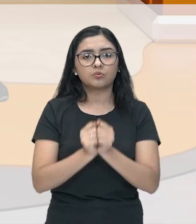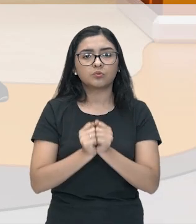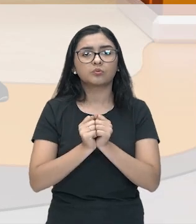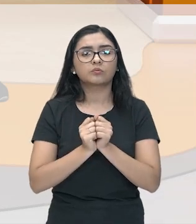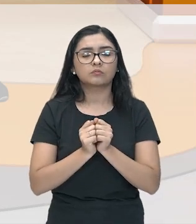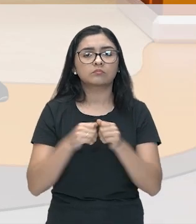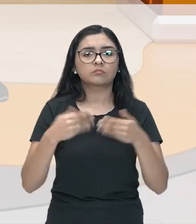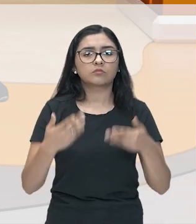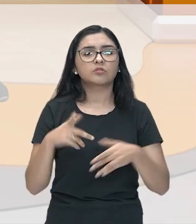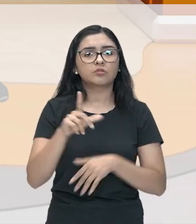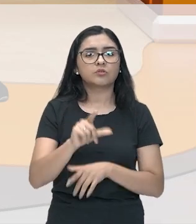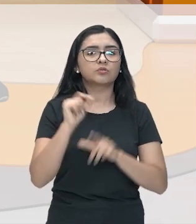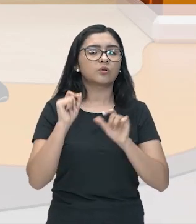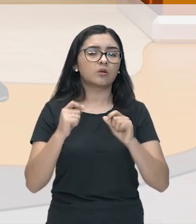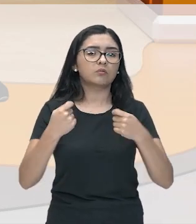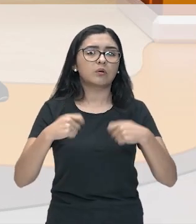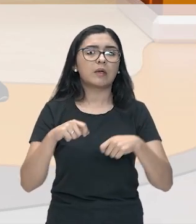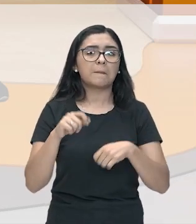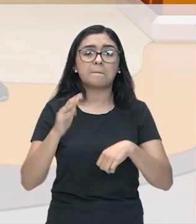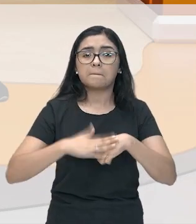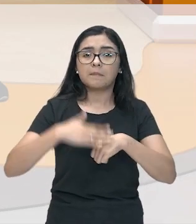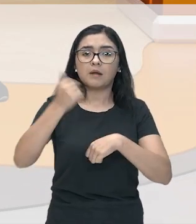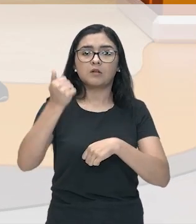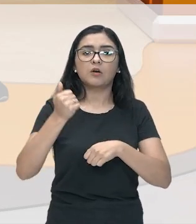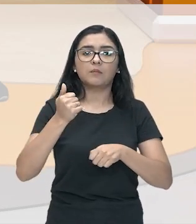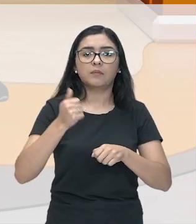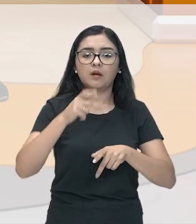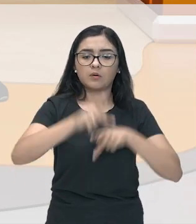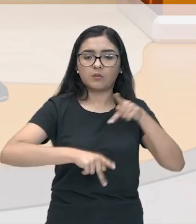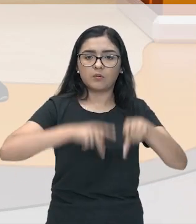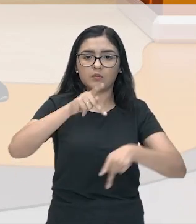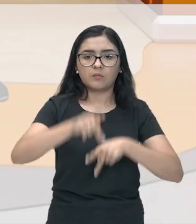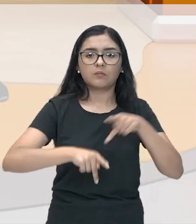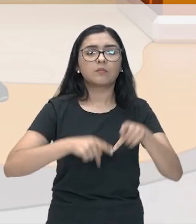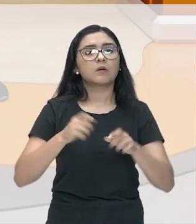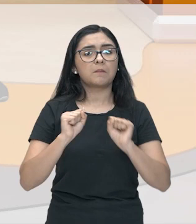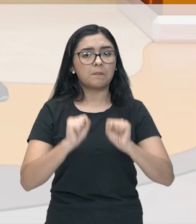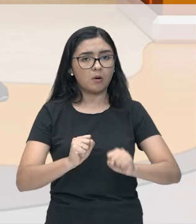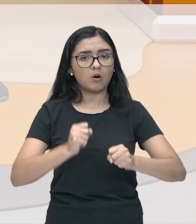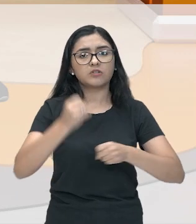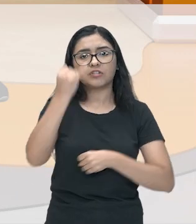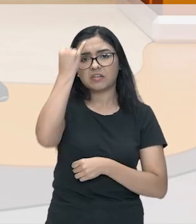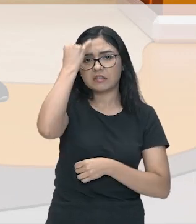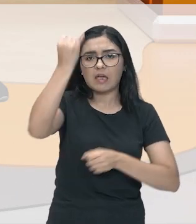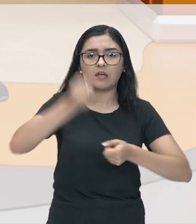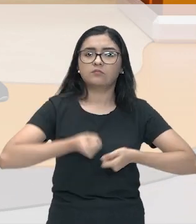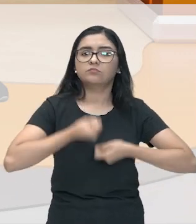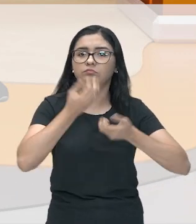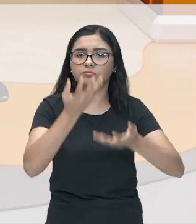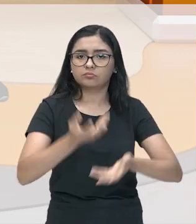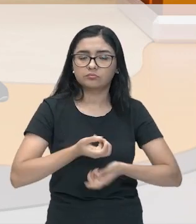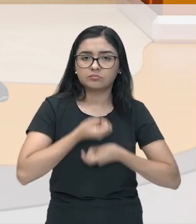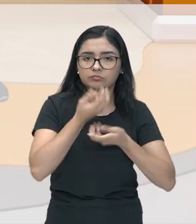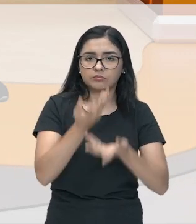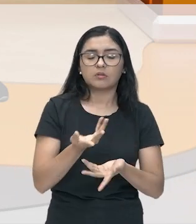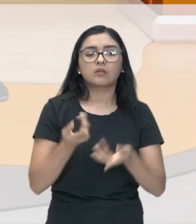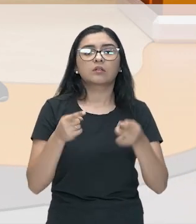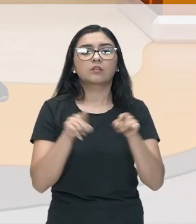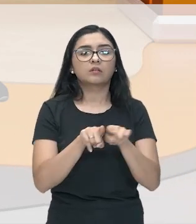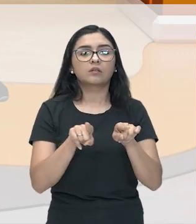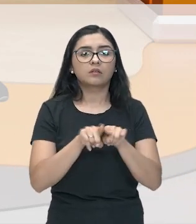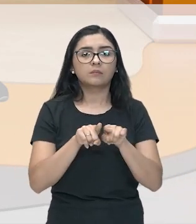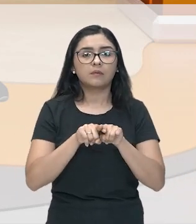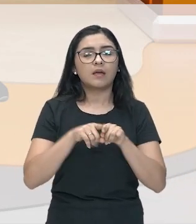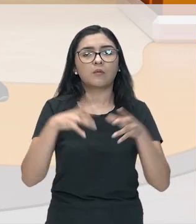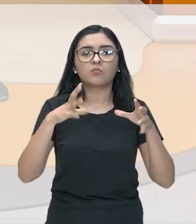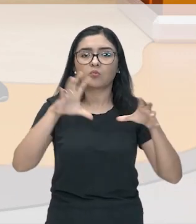melhor para a comunidade, podendo votar e expressar suas ideias. É como uma grande